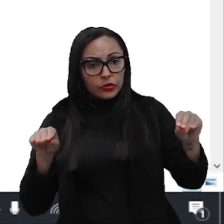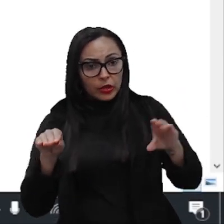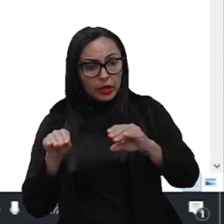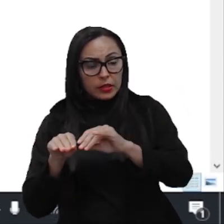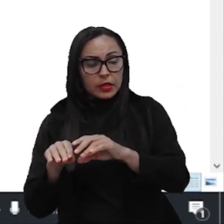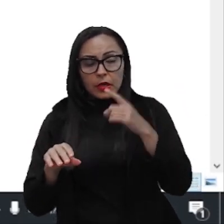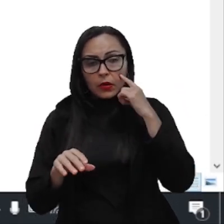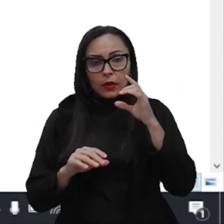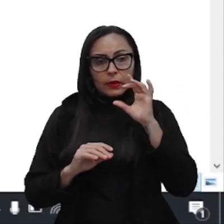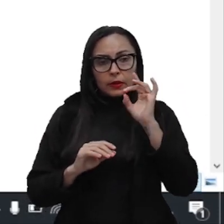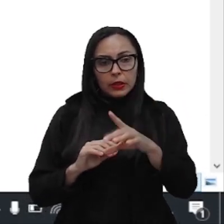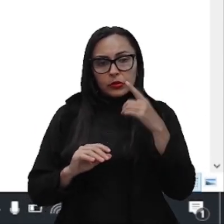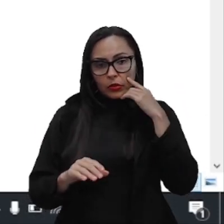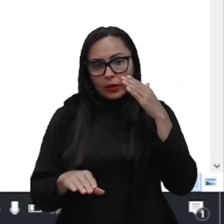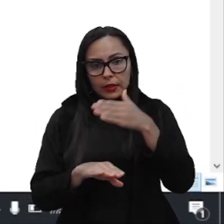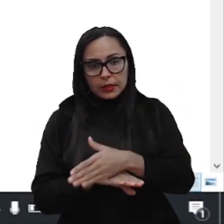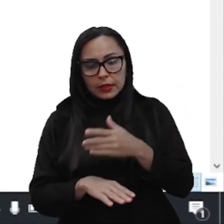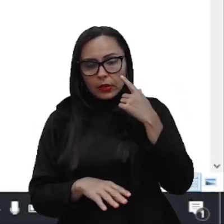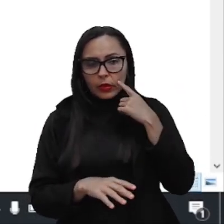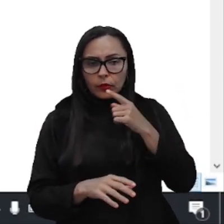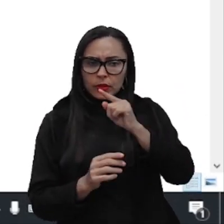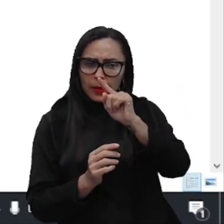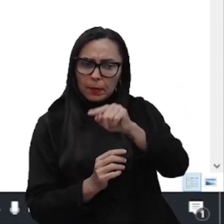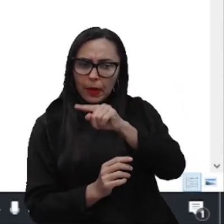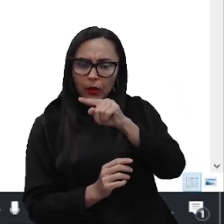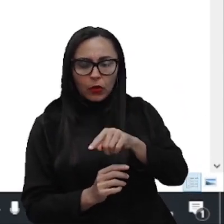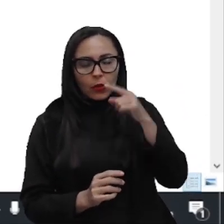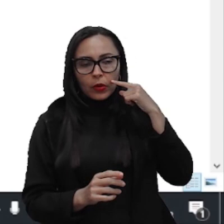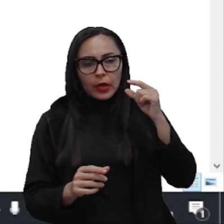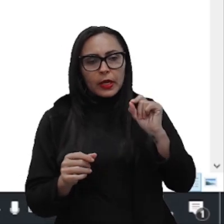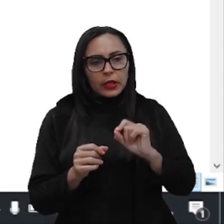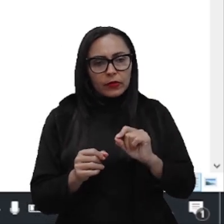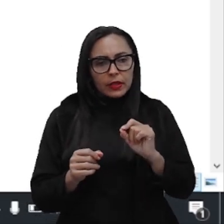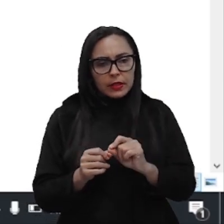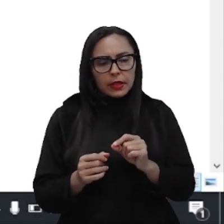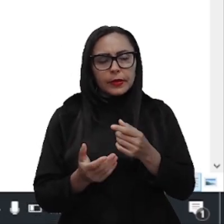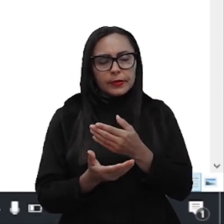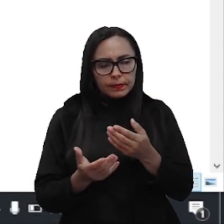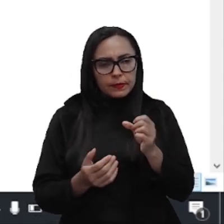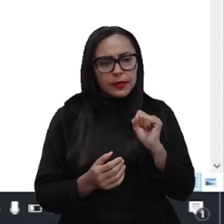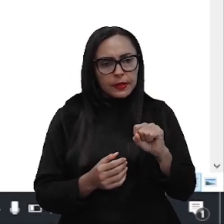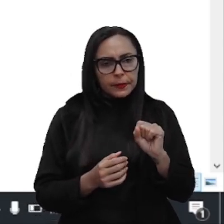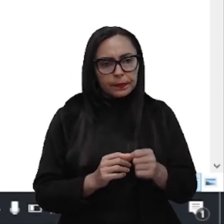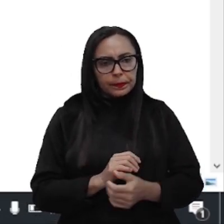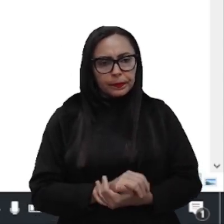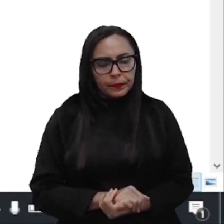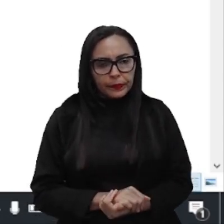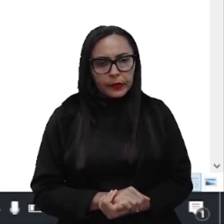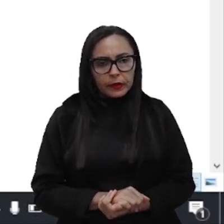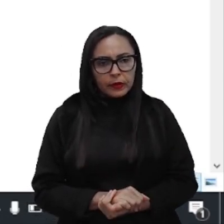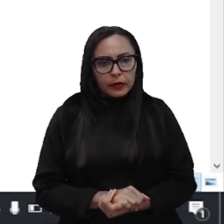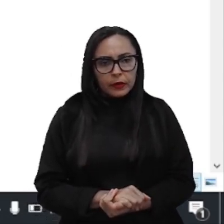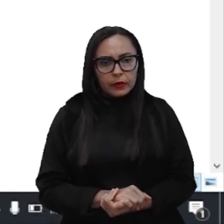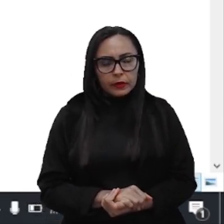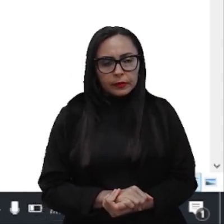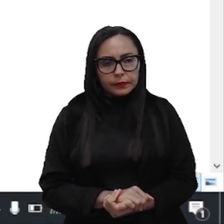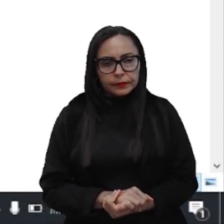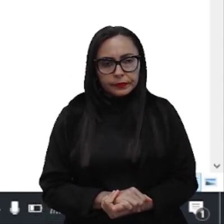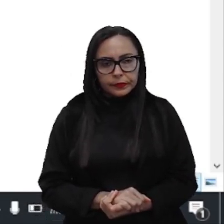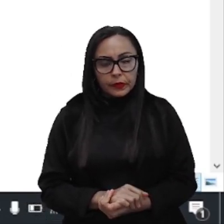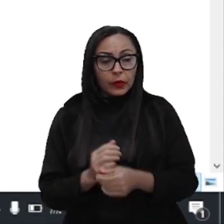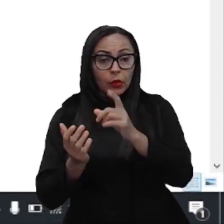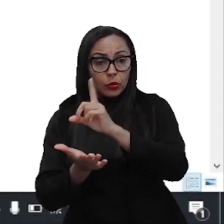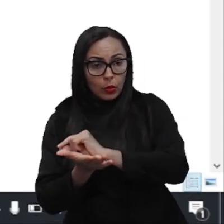onde você baixou e fazer a execução, né, do arquivo executável, né, que é o